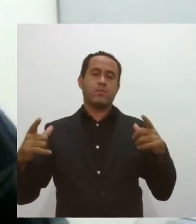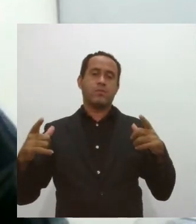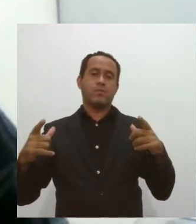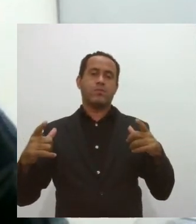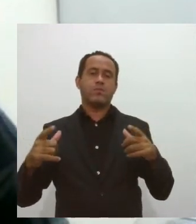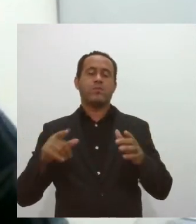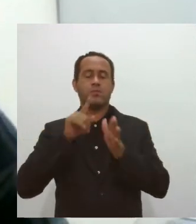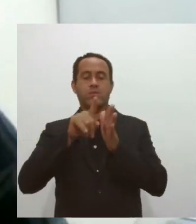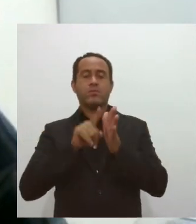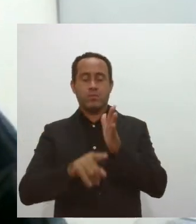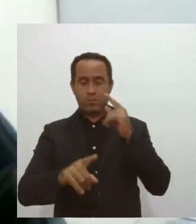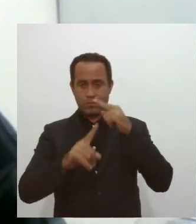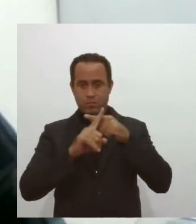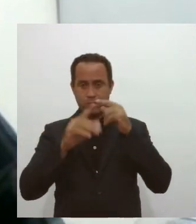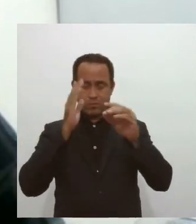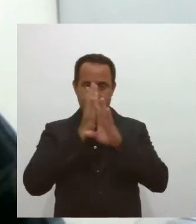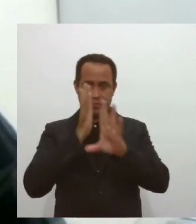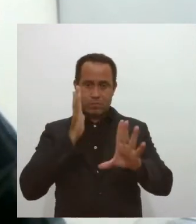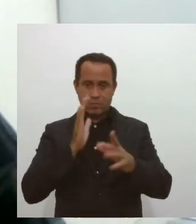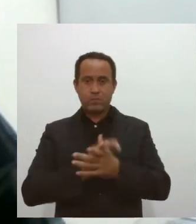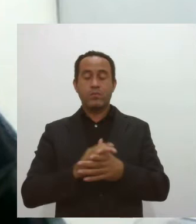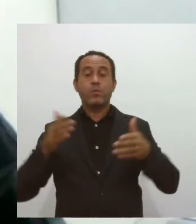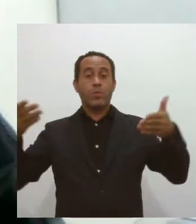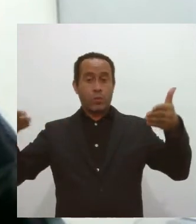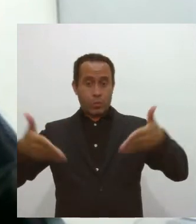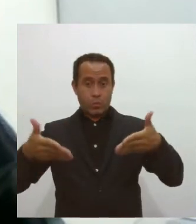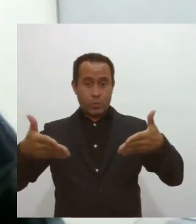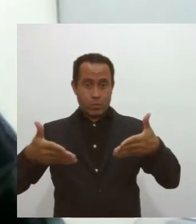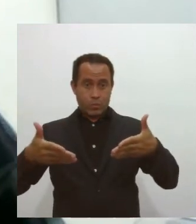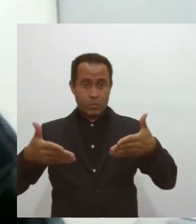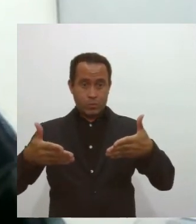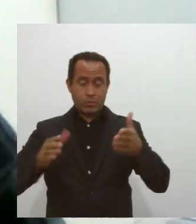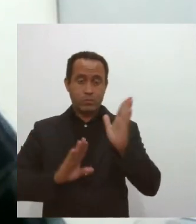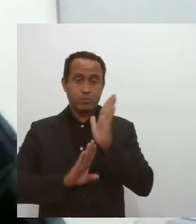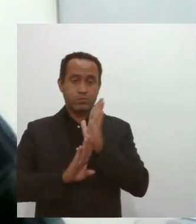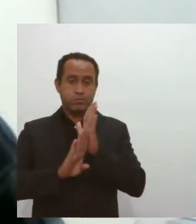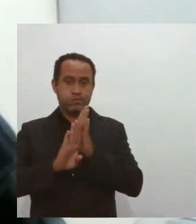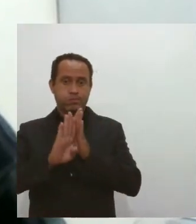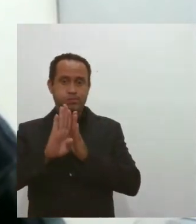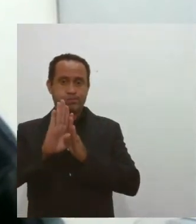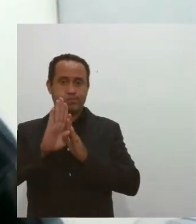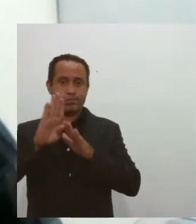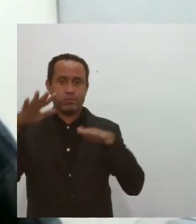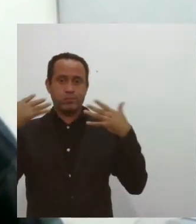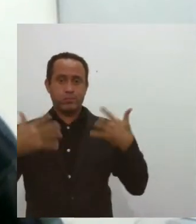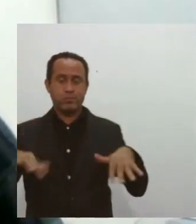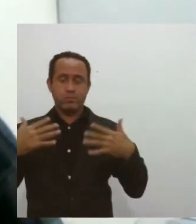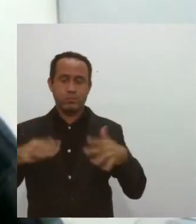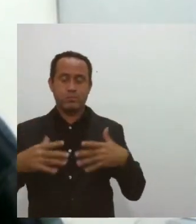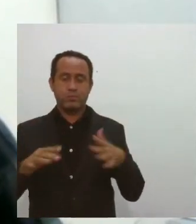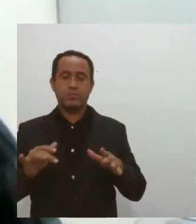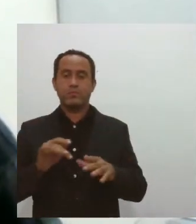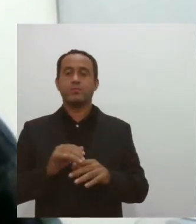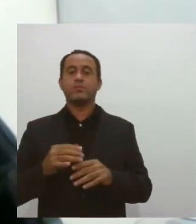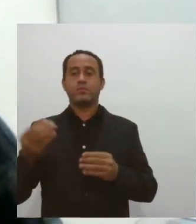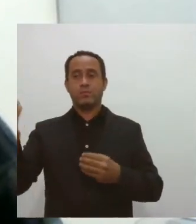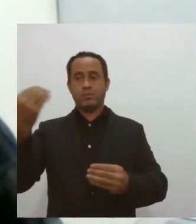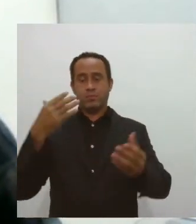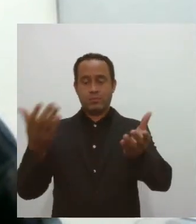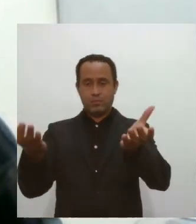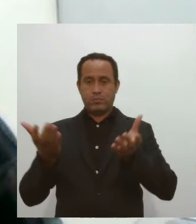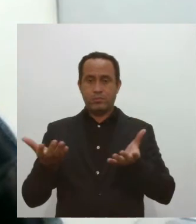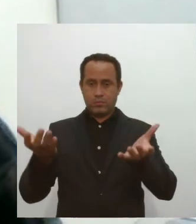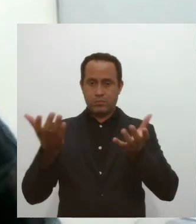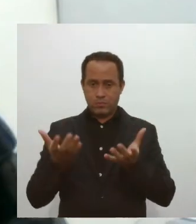diagnóstico. E, hoje, devido a esse aumento exorbitante de amostras que a gente tem recebido, a gente